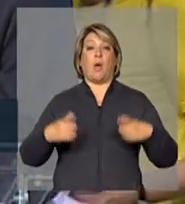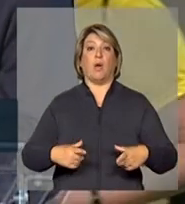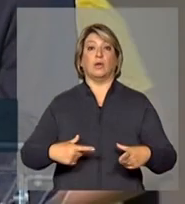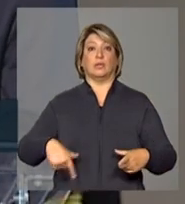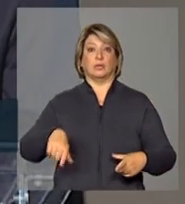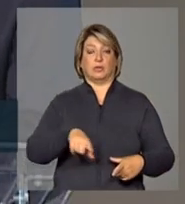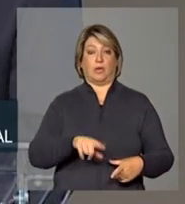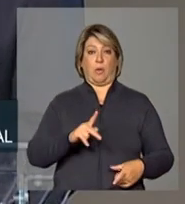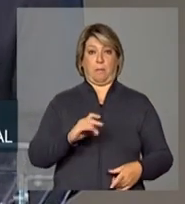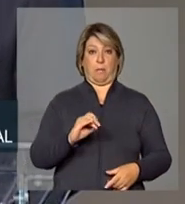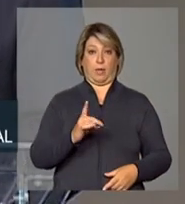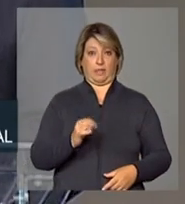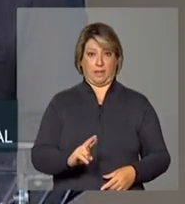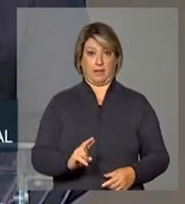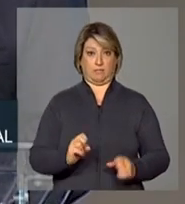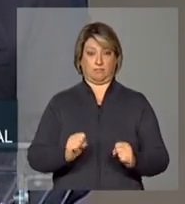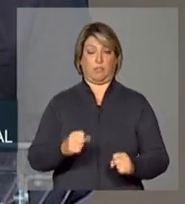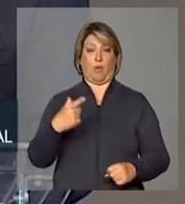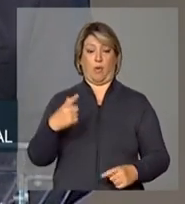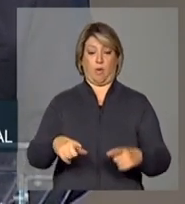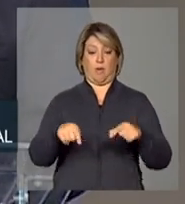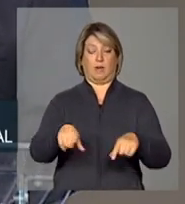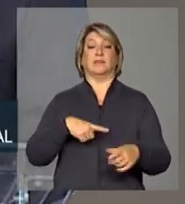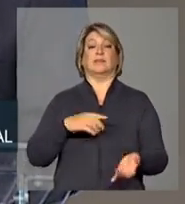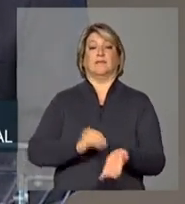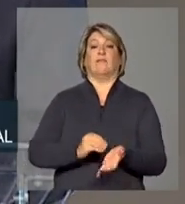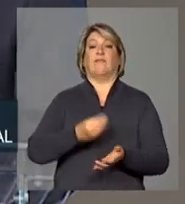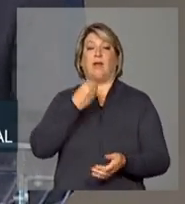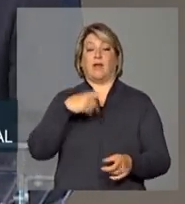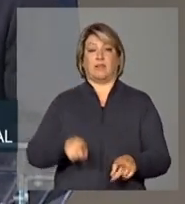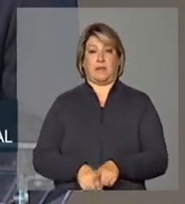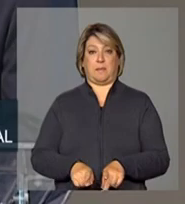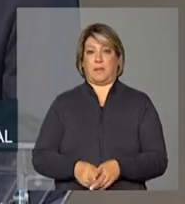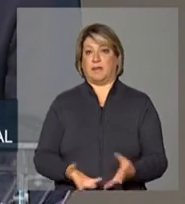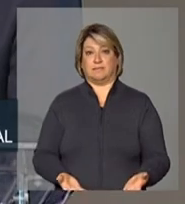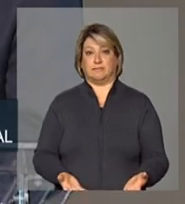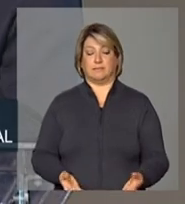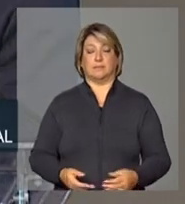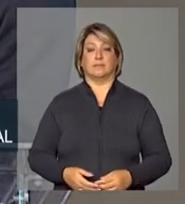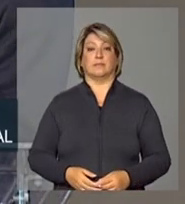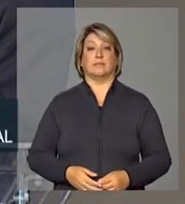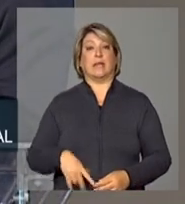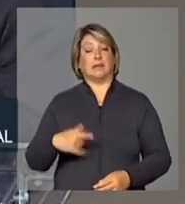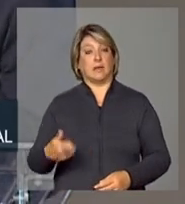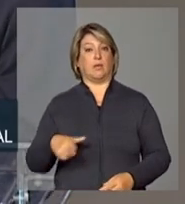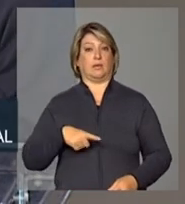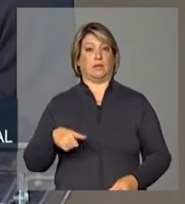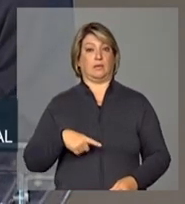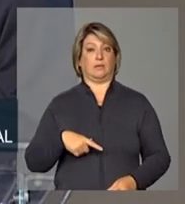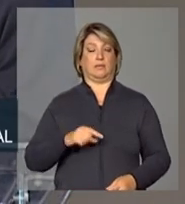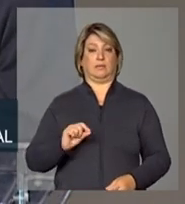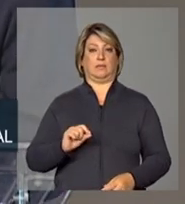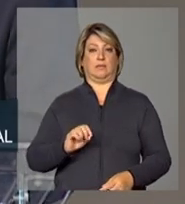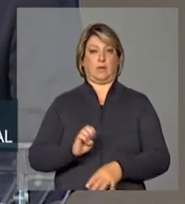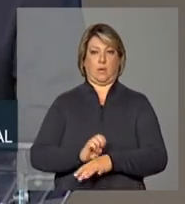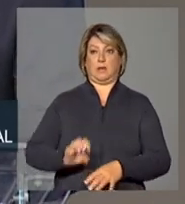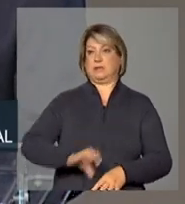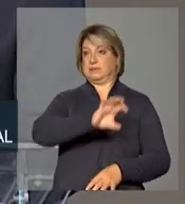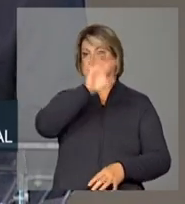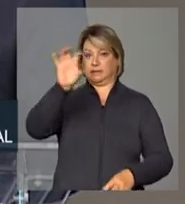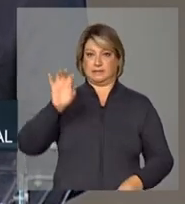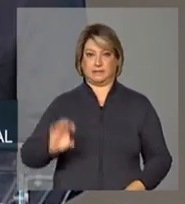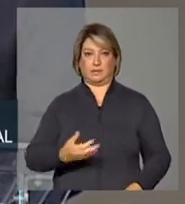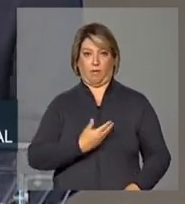poder local é também precária então aqui o estado da federação os governos estaduais